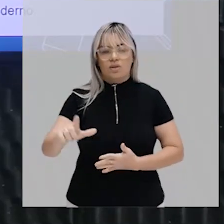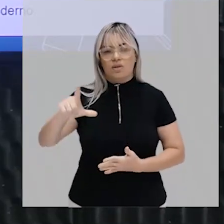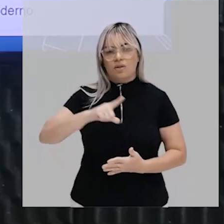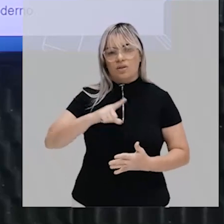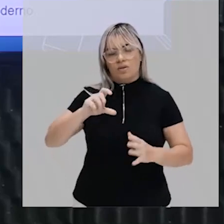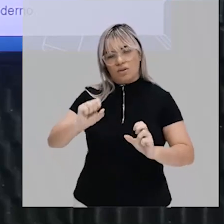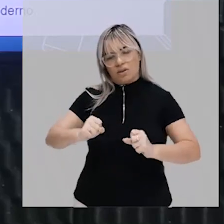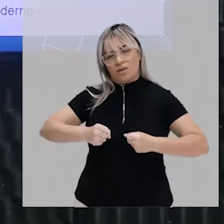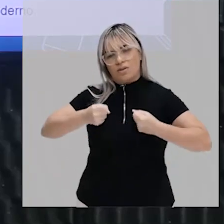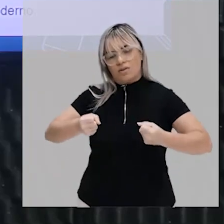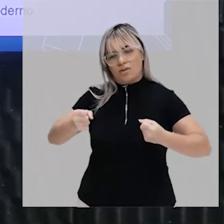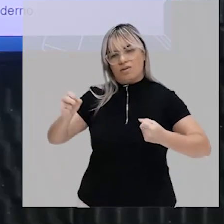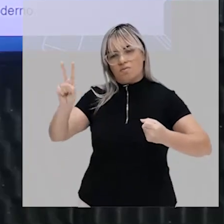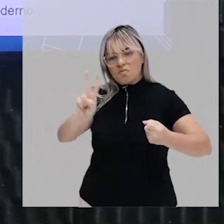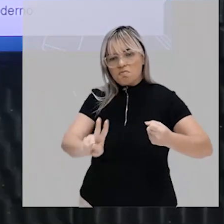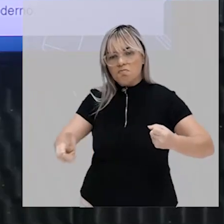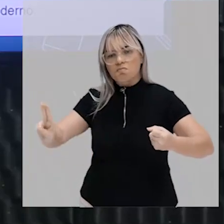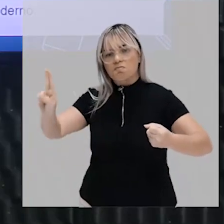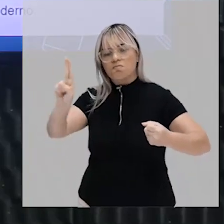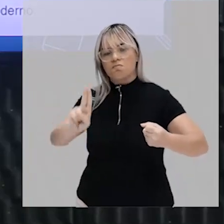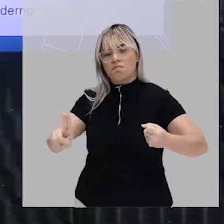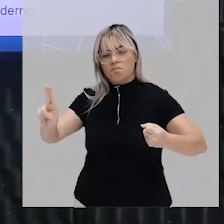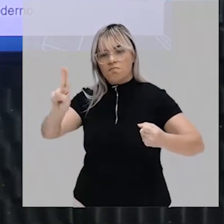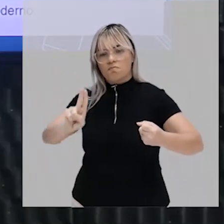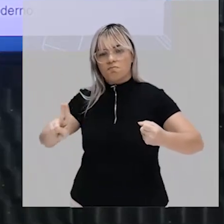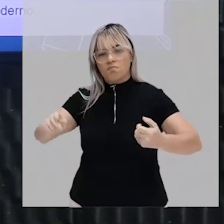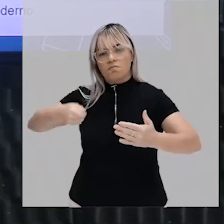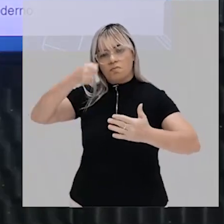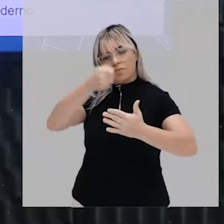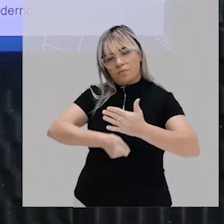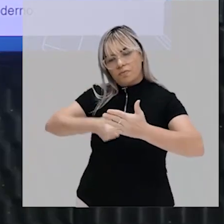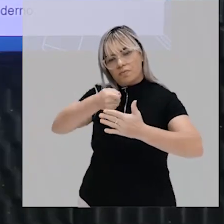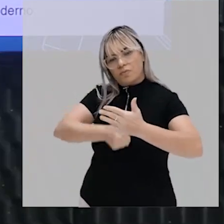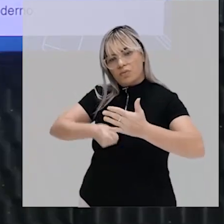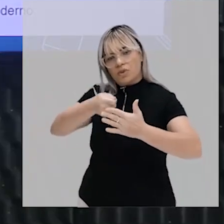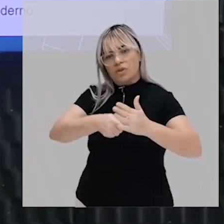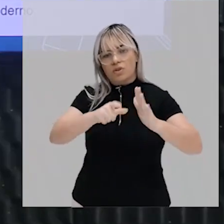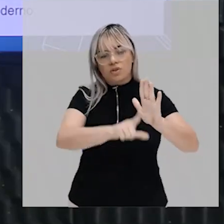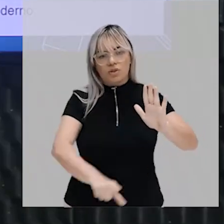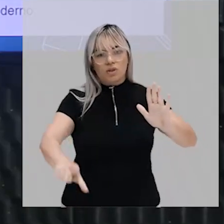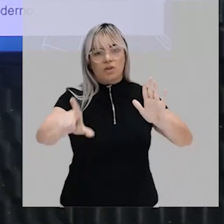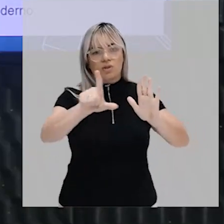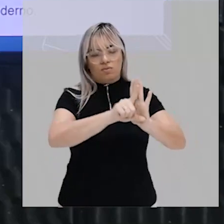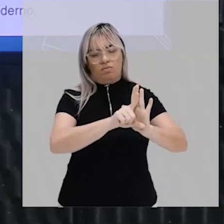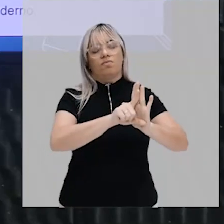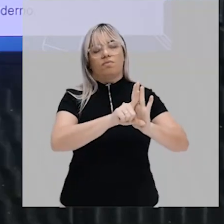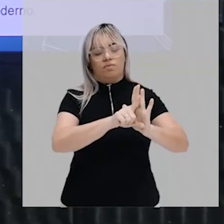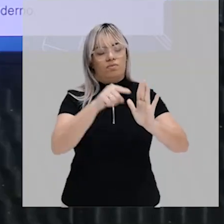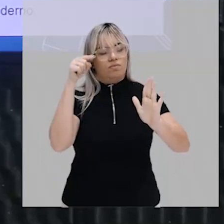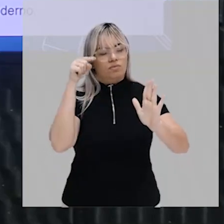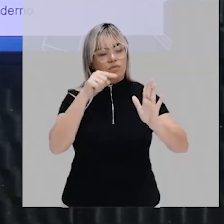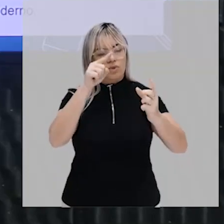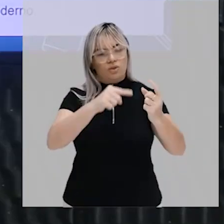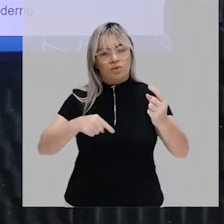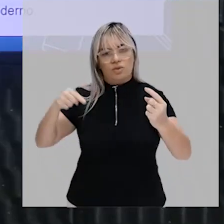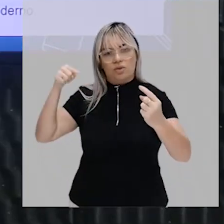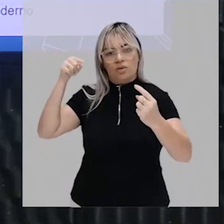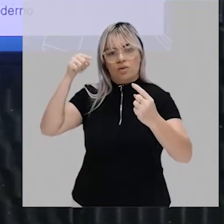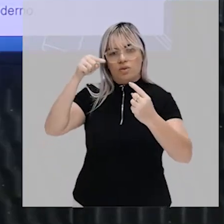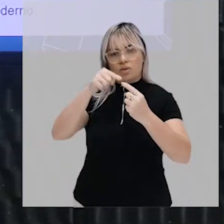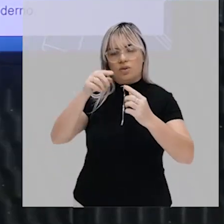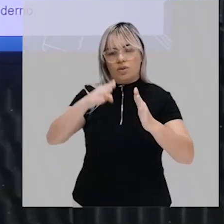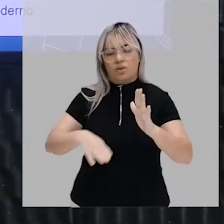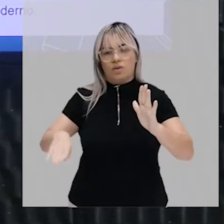de utilizar a força ou a coerção de forma legítima a fim de garantir seu objetivo